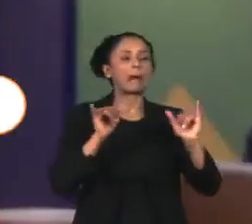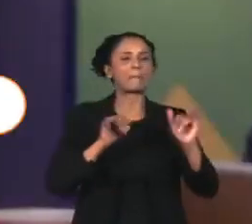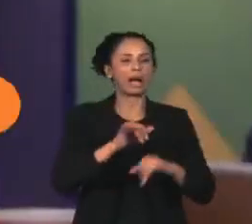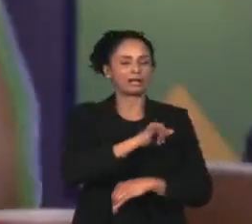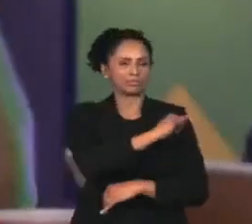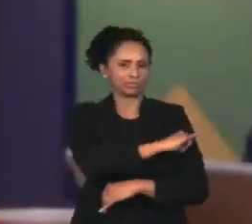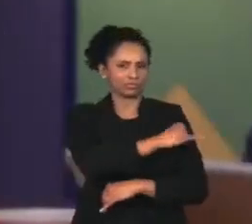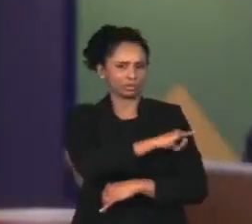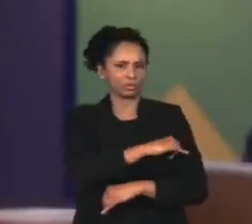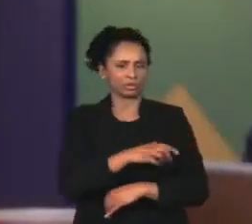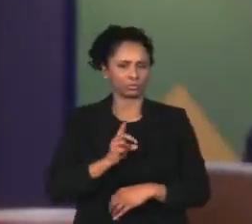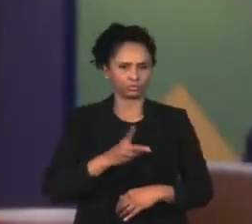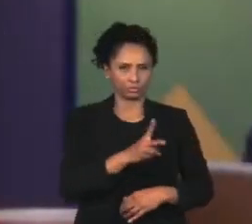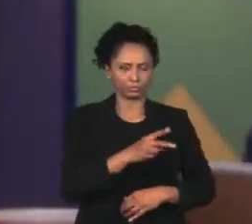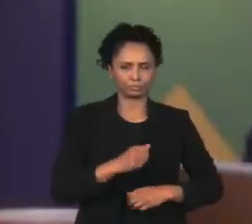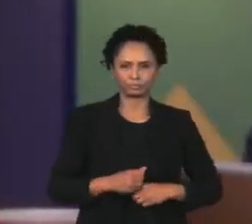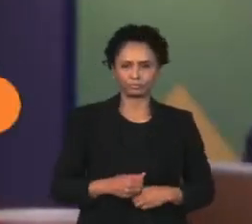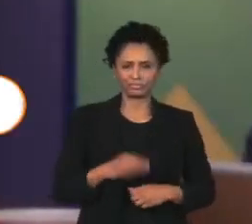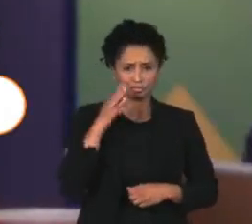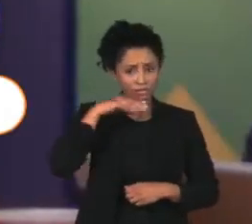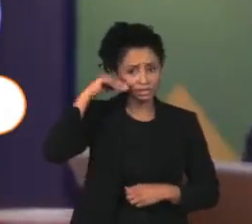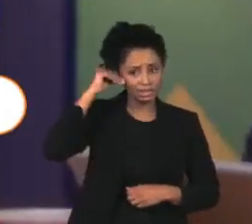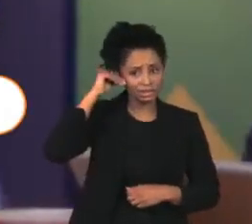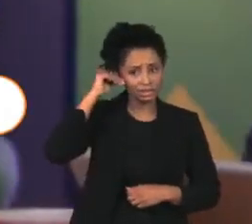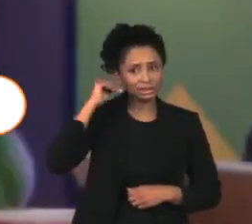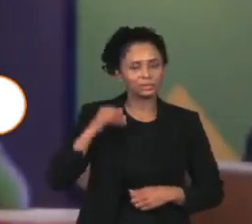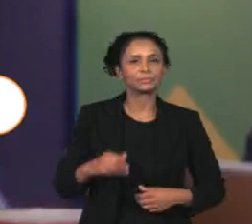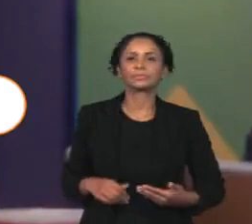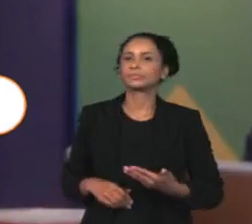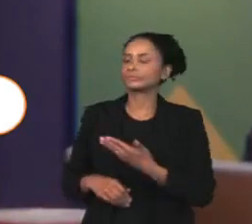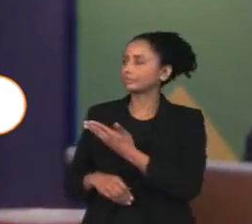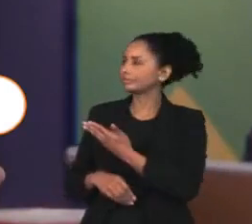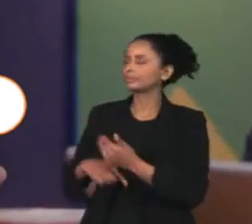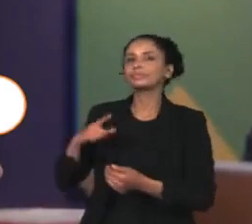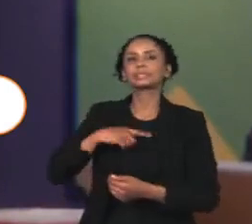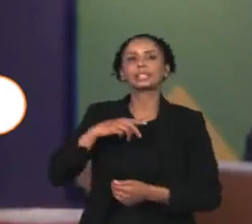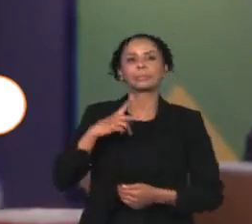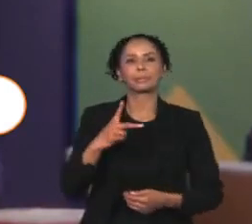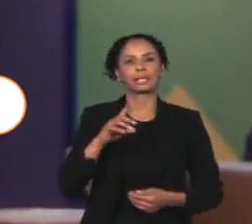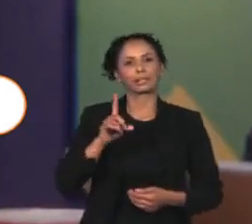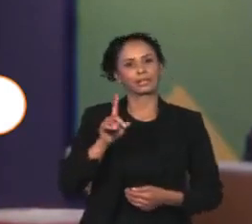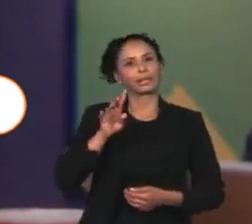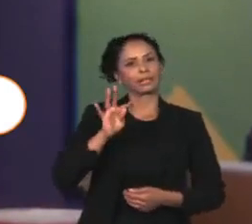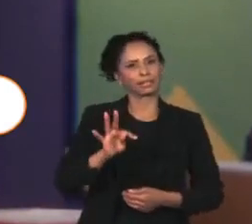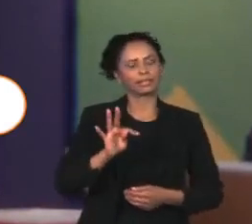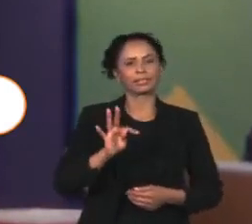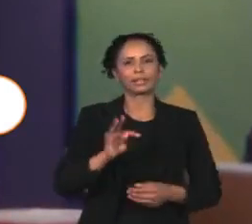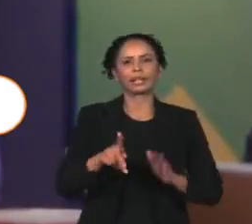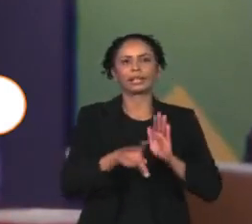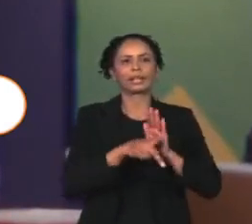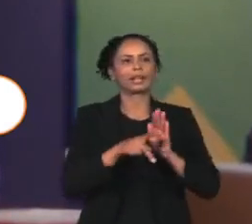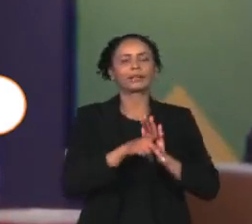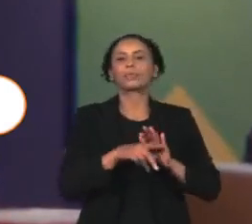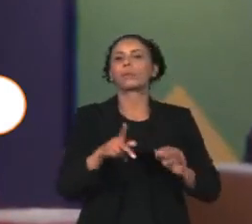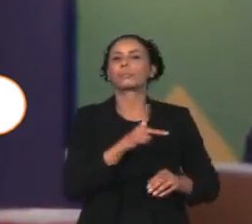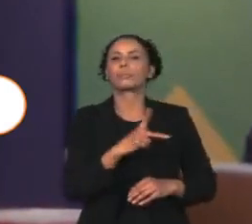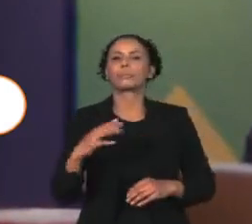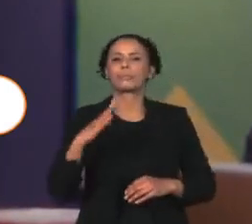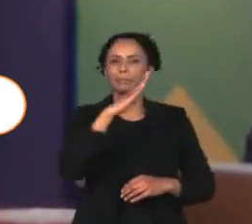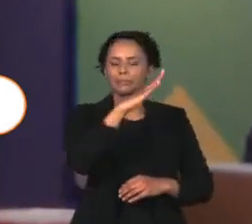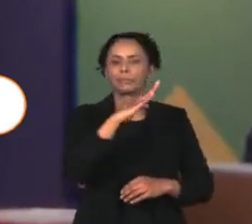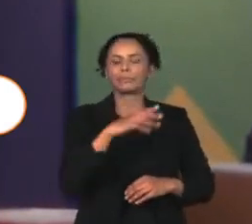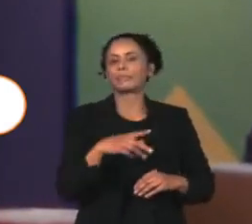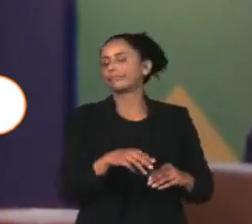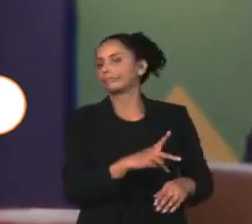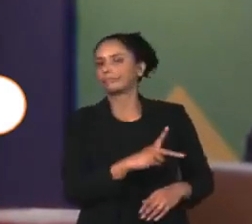Ciro Gomes vai ser homologado como candidato do PDT às eleições presidenciais no dia 23 de julho,